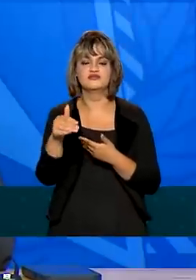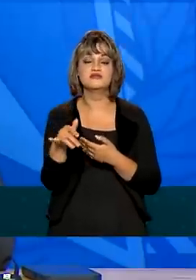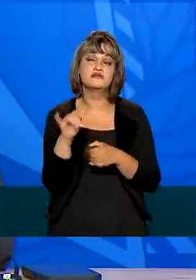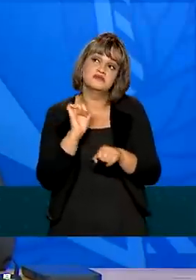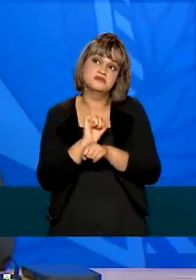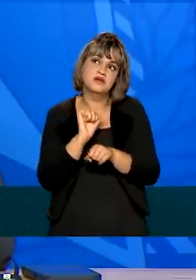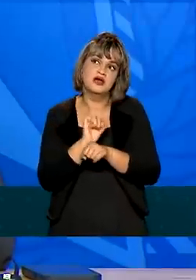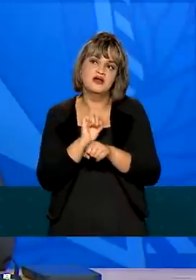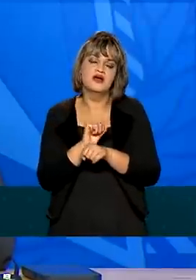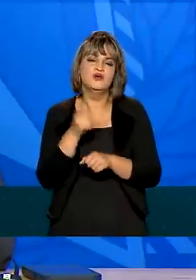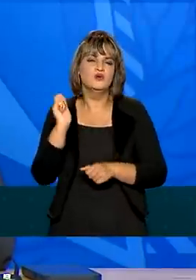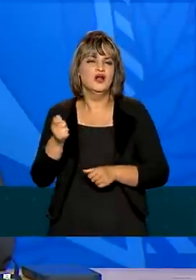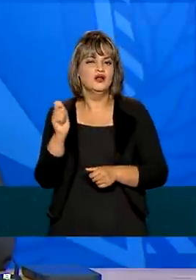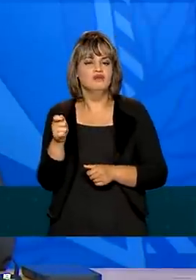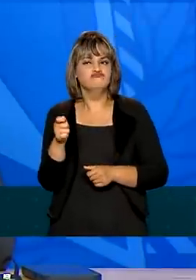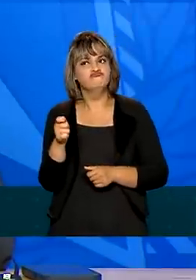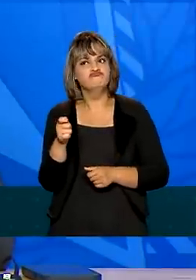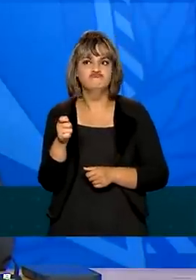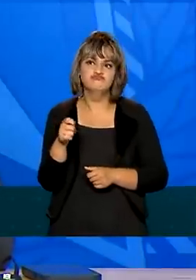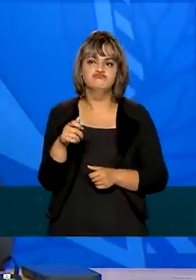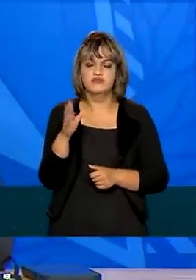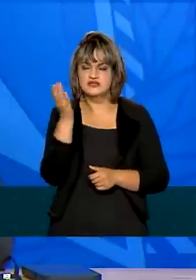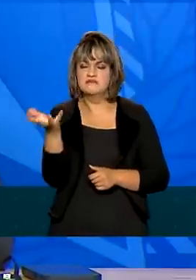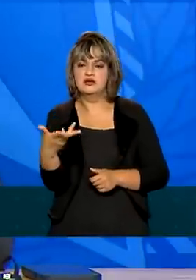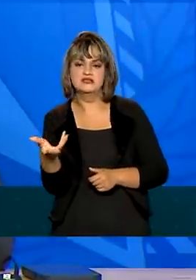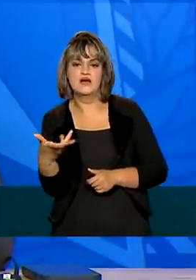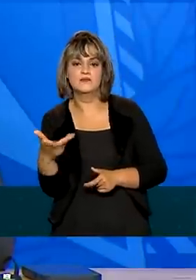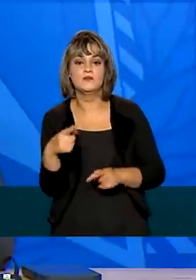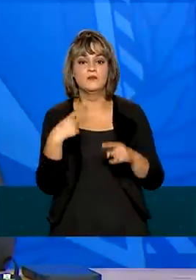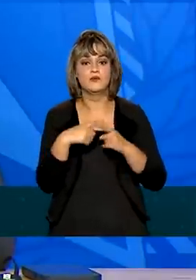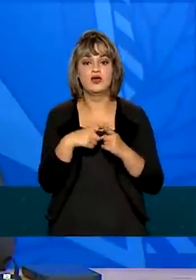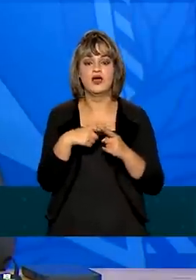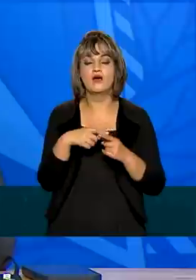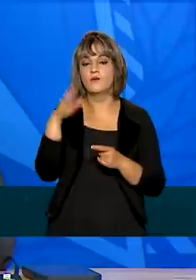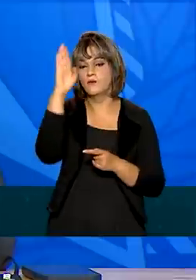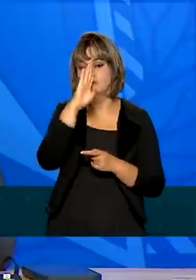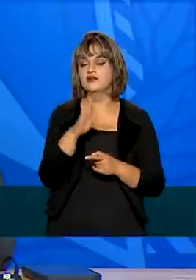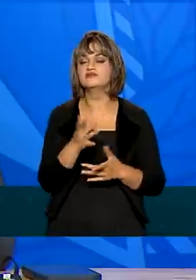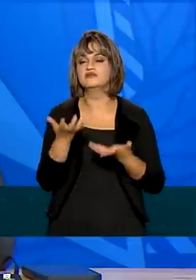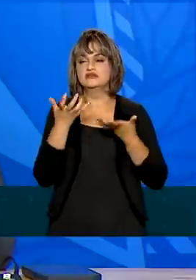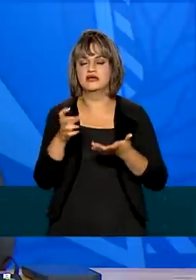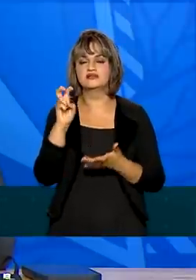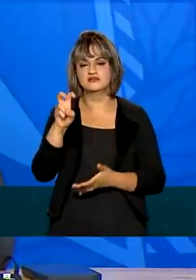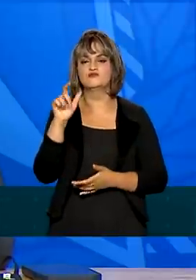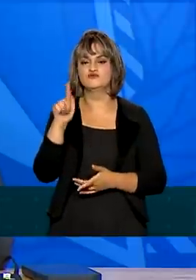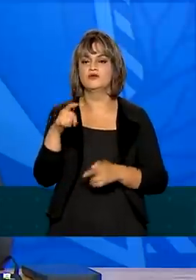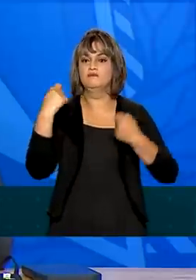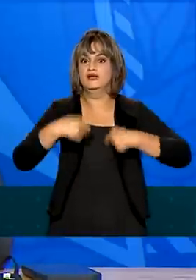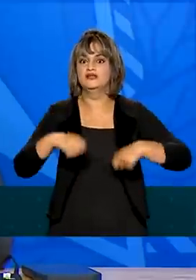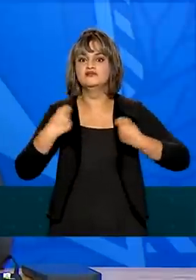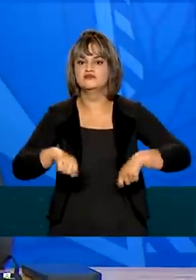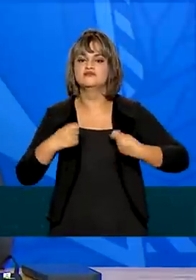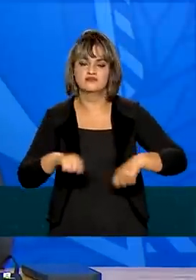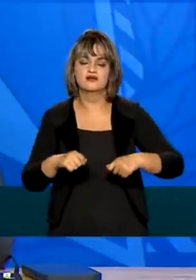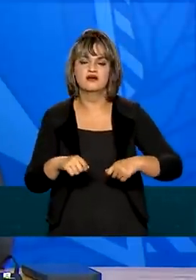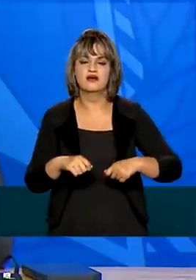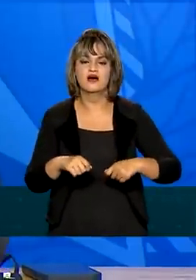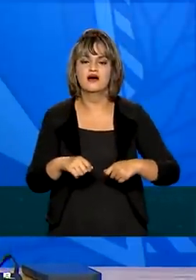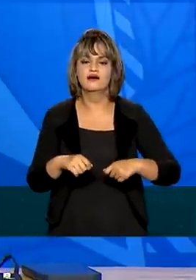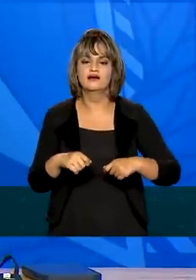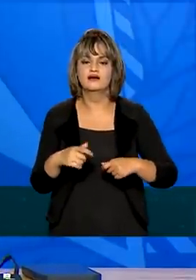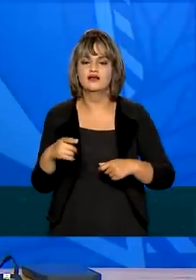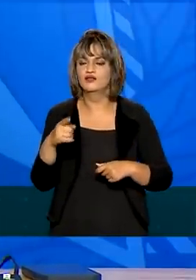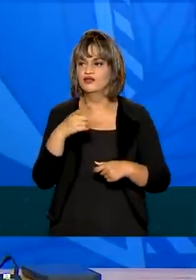expectativa é que nós tenhamos o mais rápido possível, porque o Brasil clama pelo 5G, porque nós não podemos